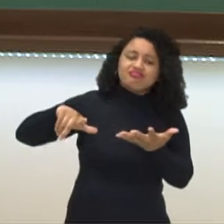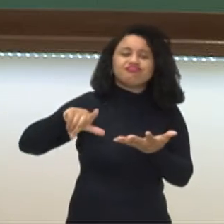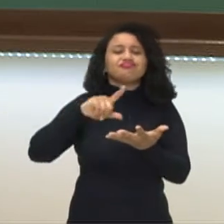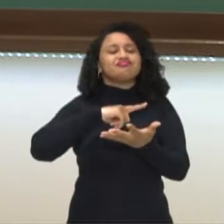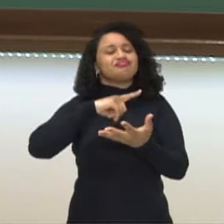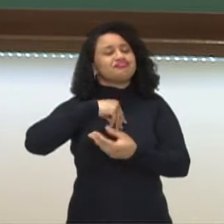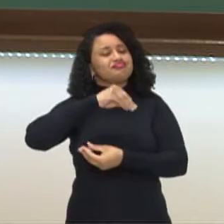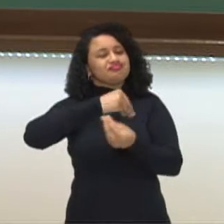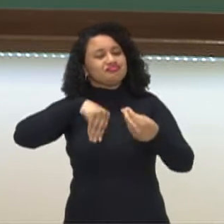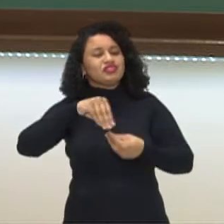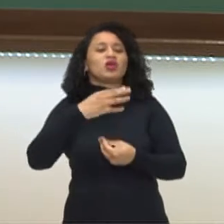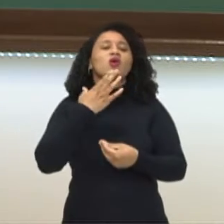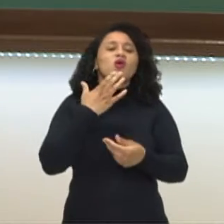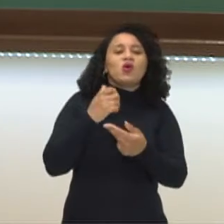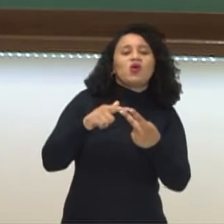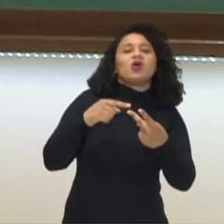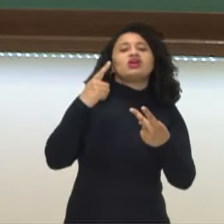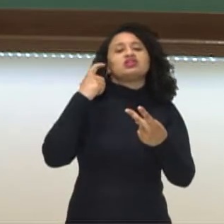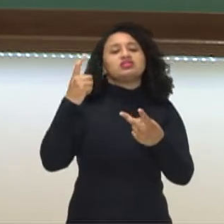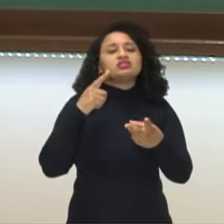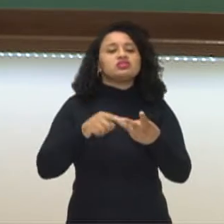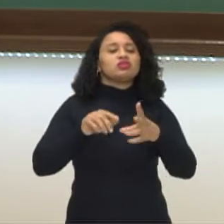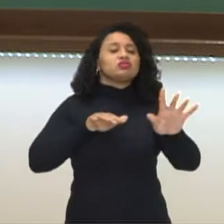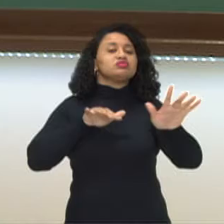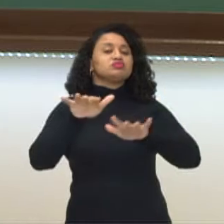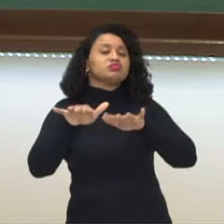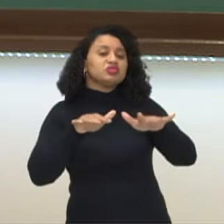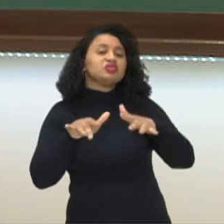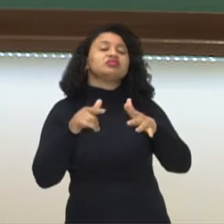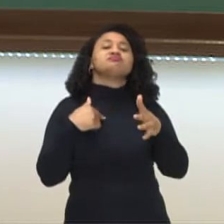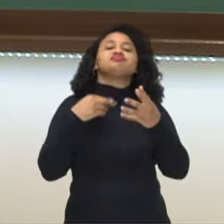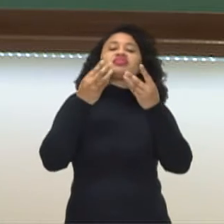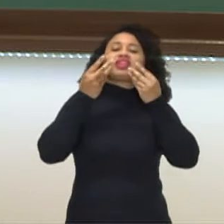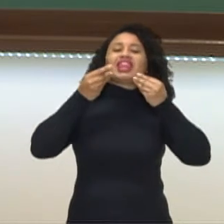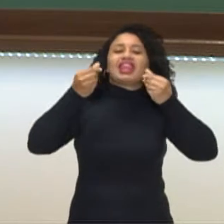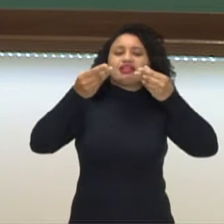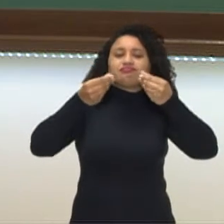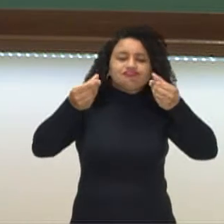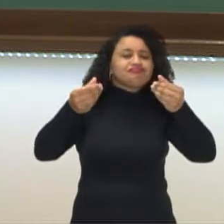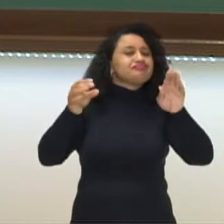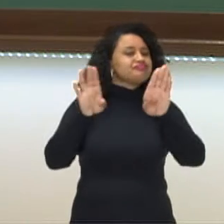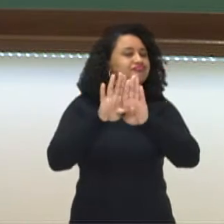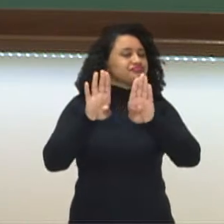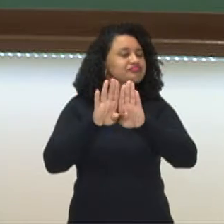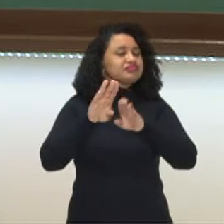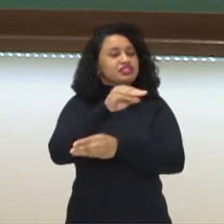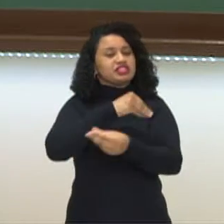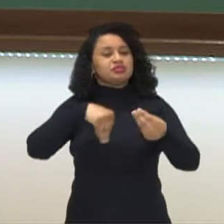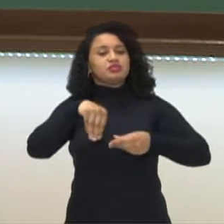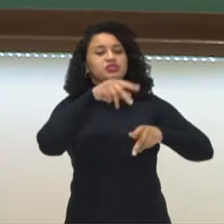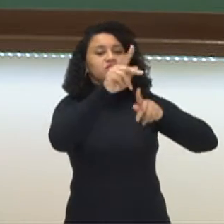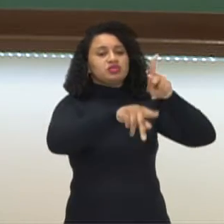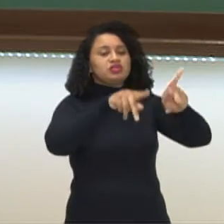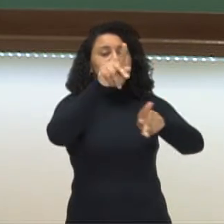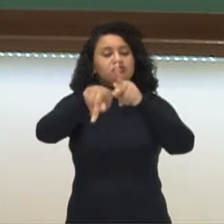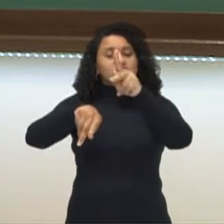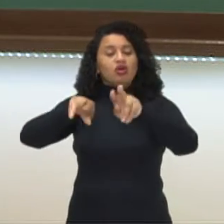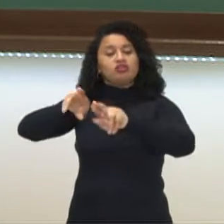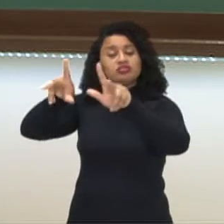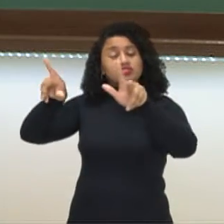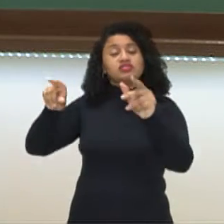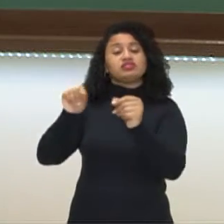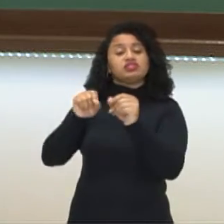grande de cores, sons, movimentos, sabores, né? Então, essa mistura de povos diferentes traz essa